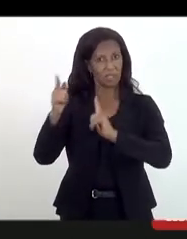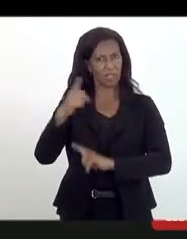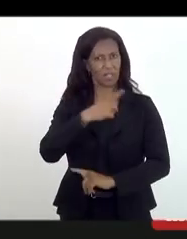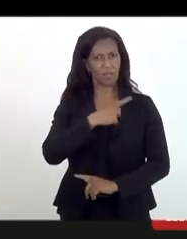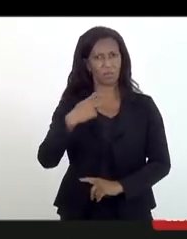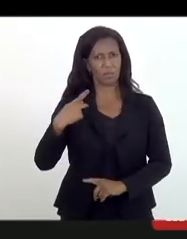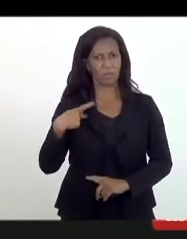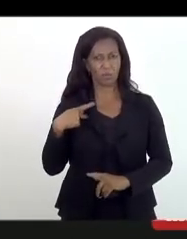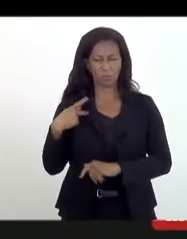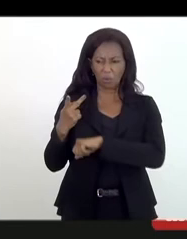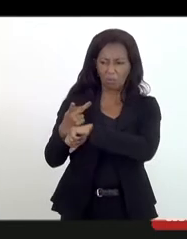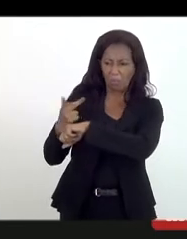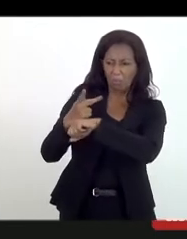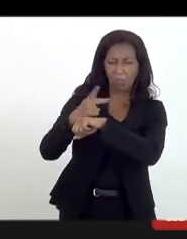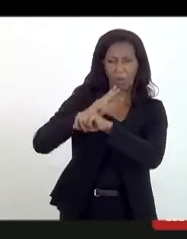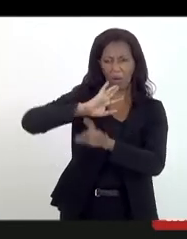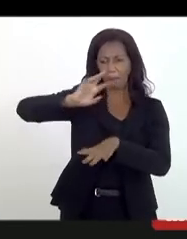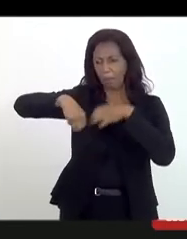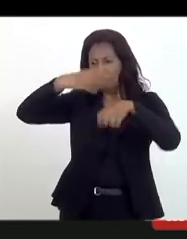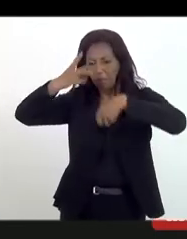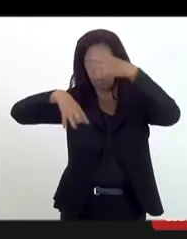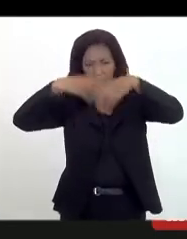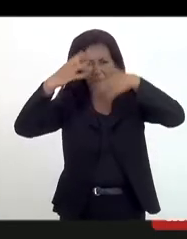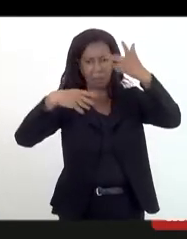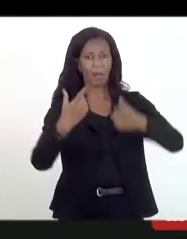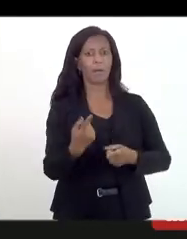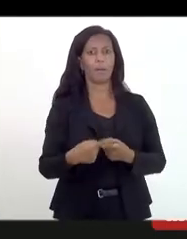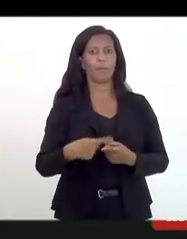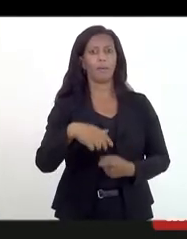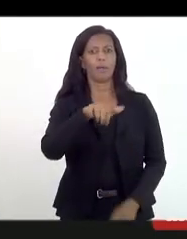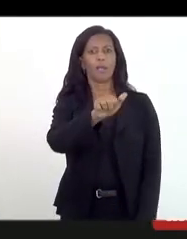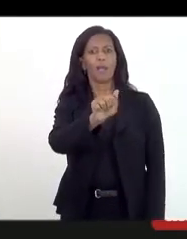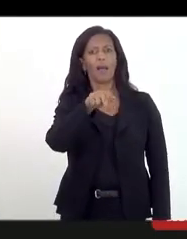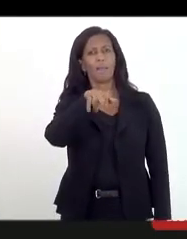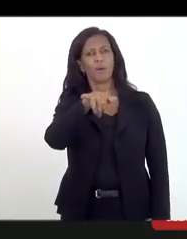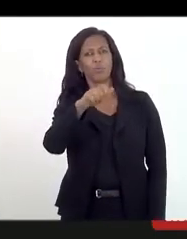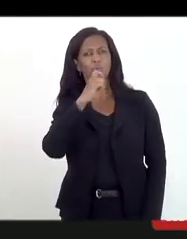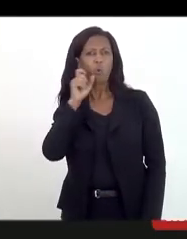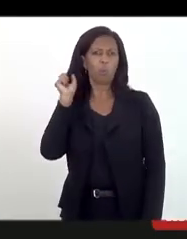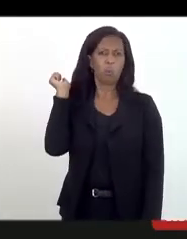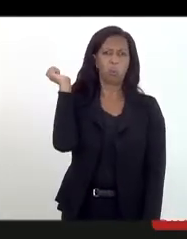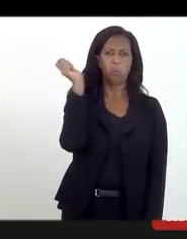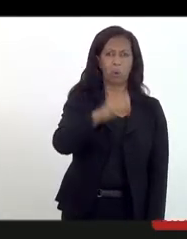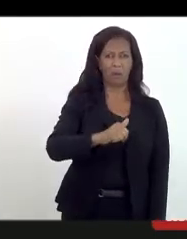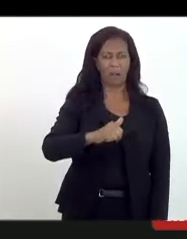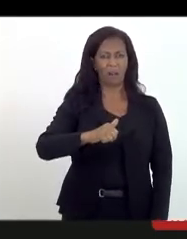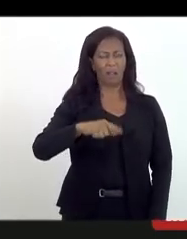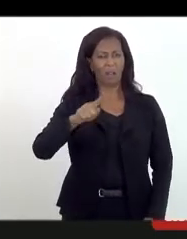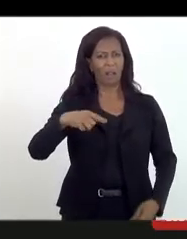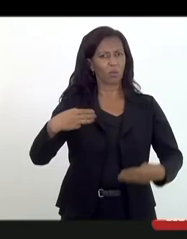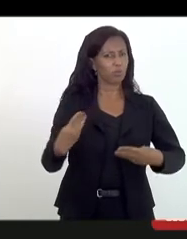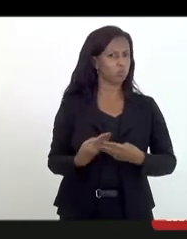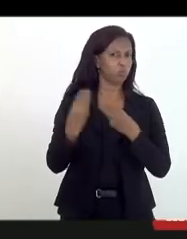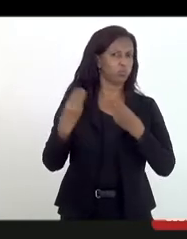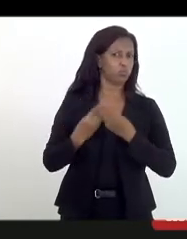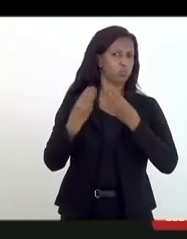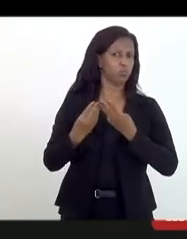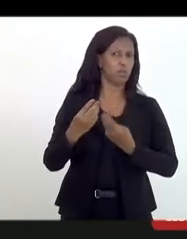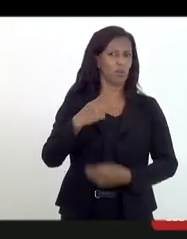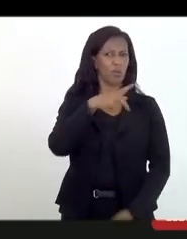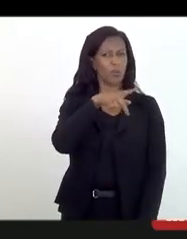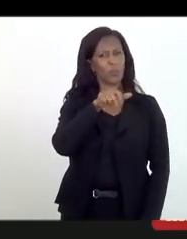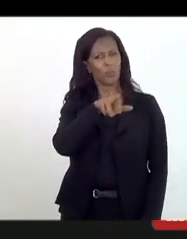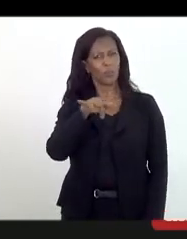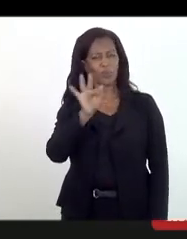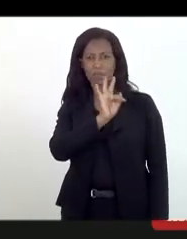Pô, coisas que esse pastor amaldiçoou Israel, os judeus. Polícia Federal, vocês não tem